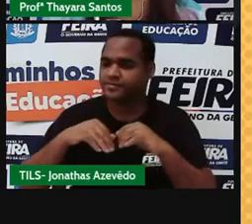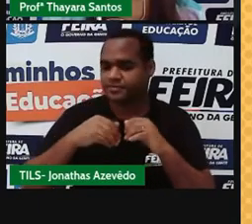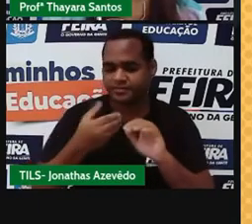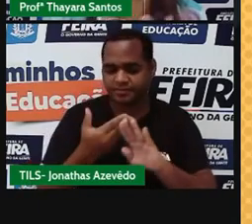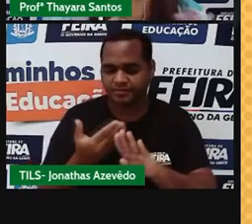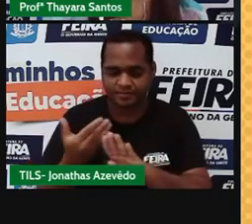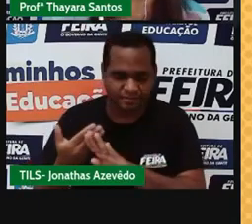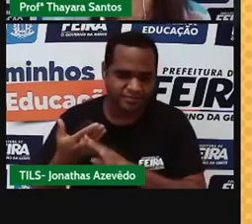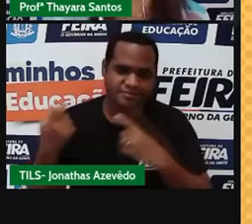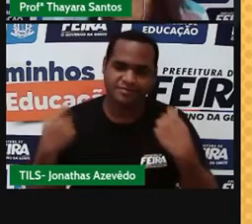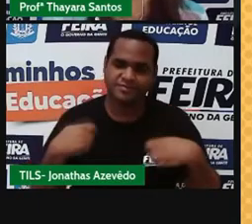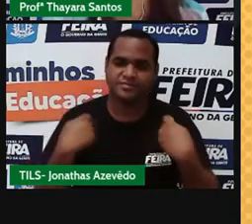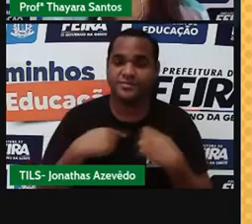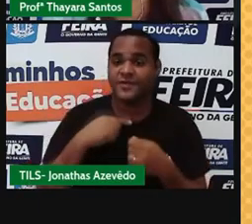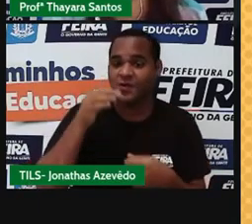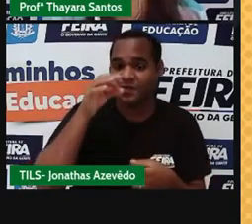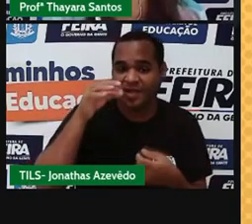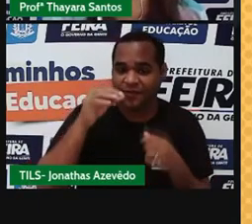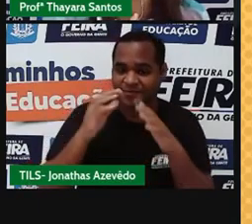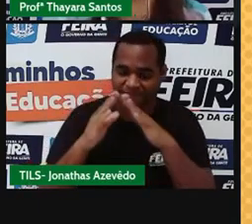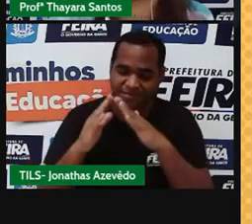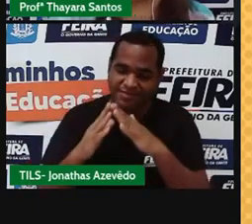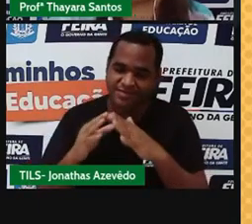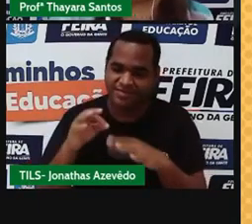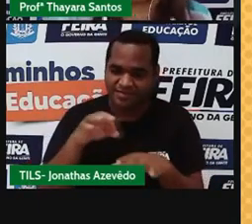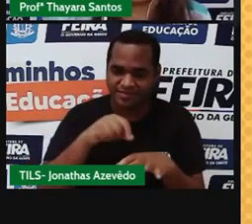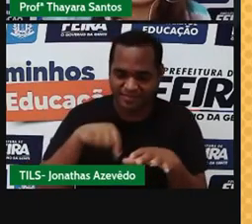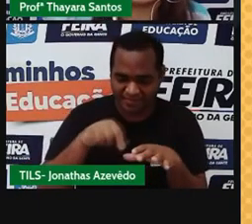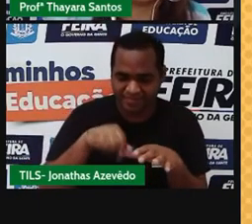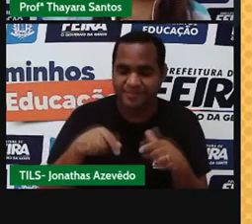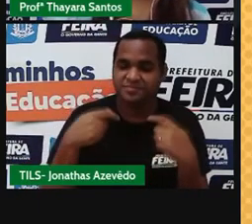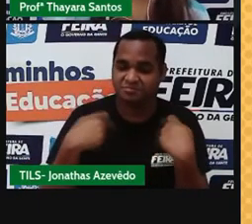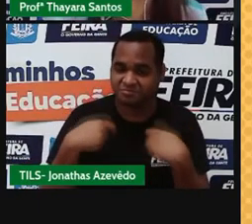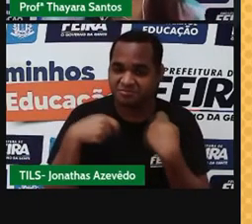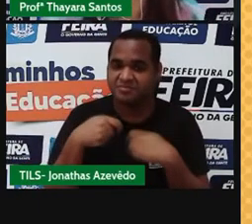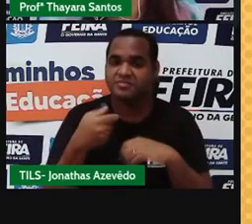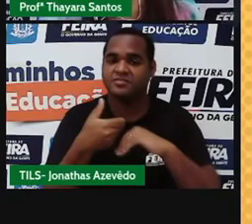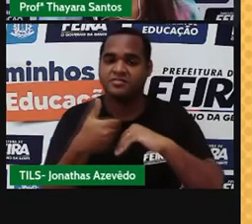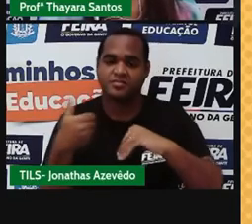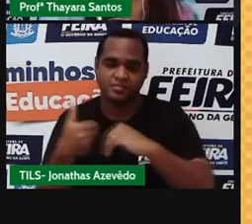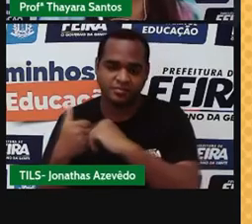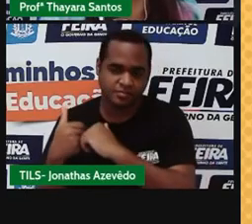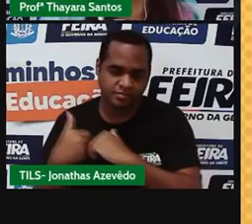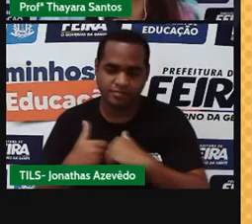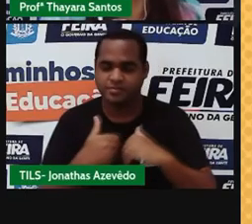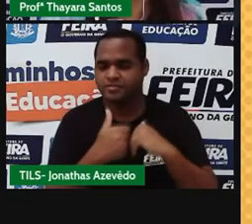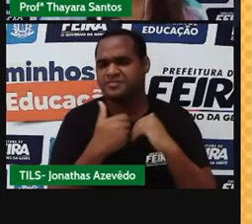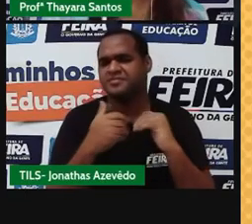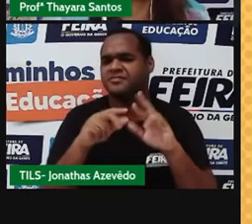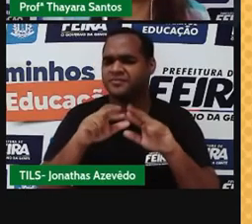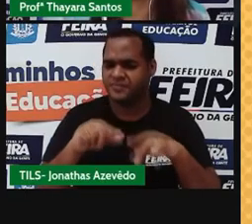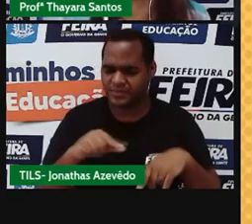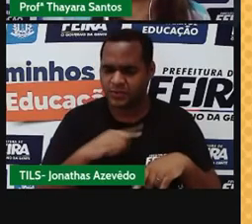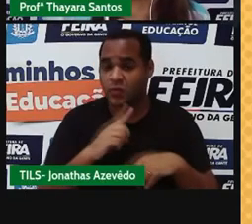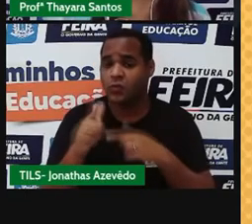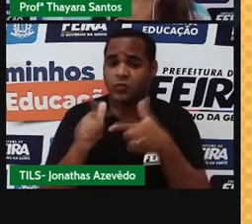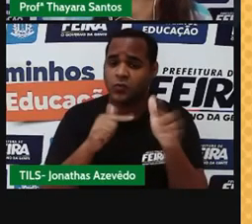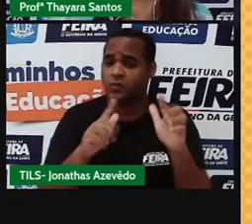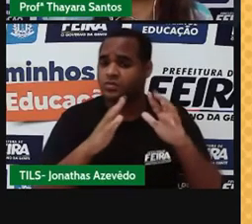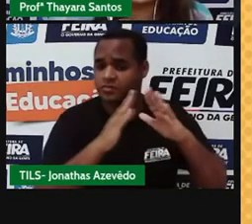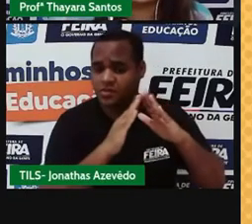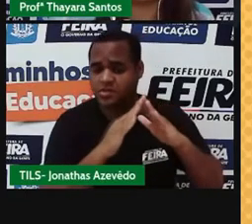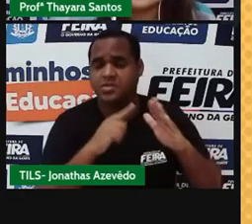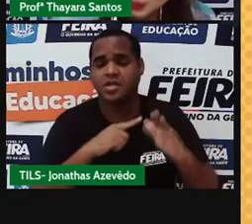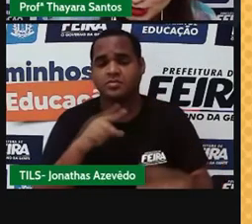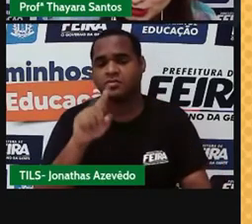misturas. O sal que chega até a nossa casa para ser produzido também é por meio da separação de misturas e muitas outras coisas que a gente